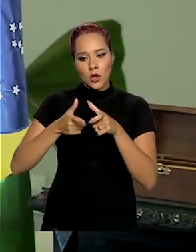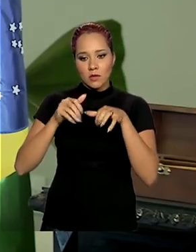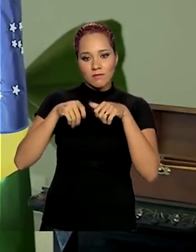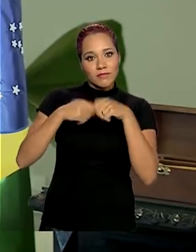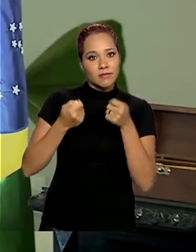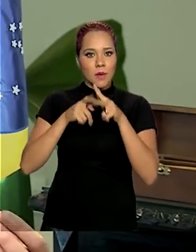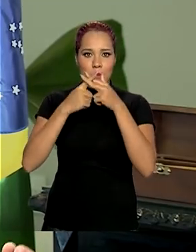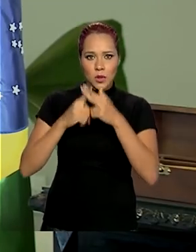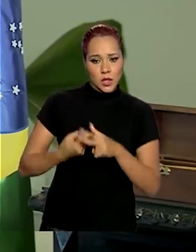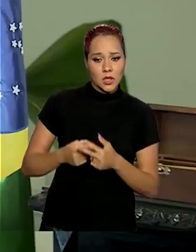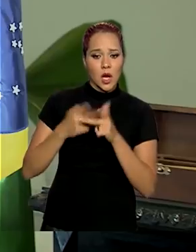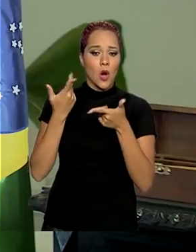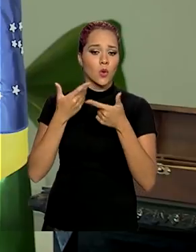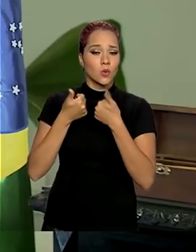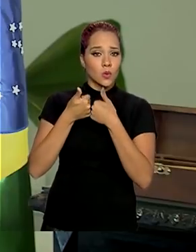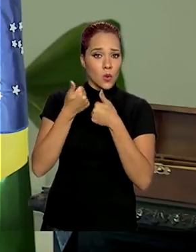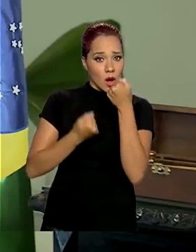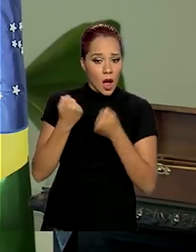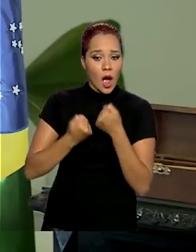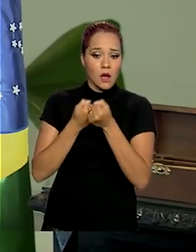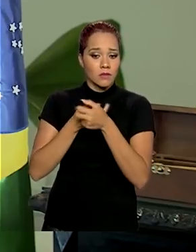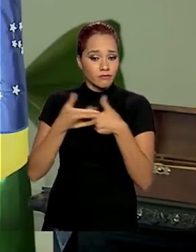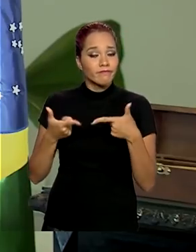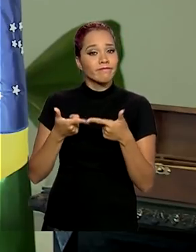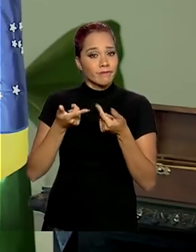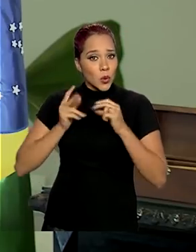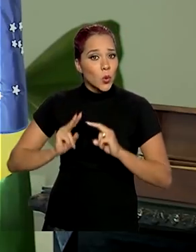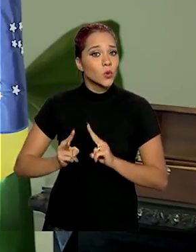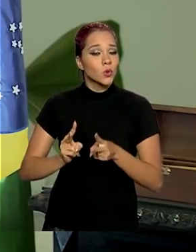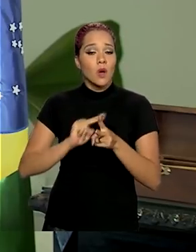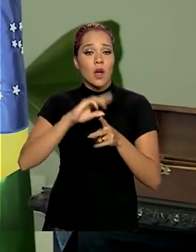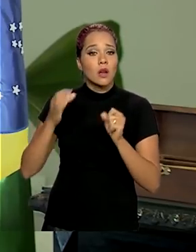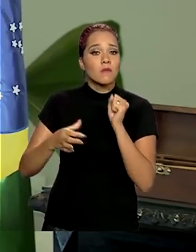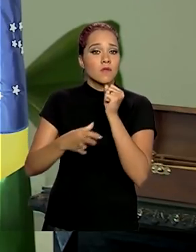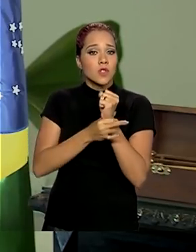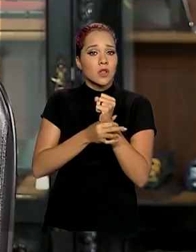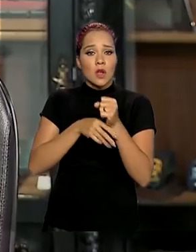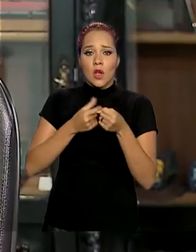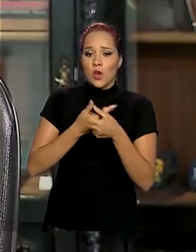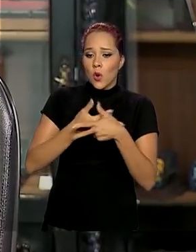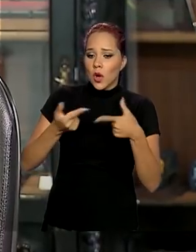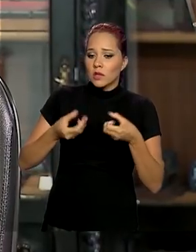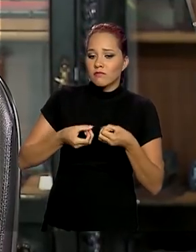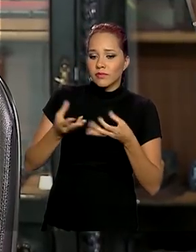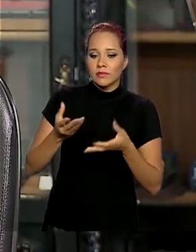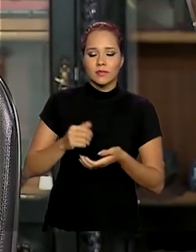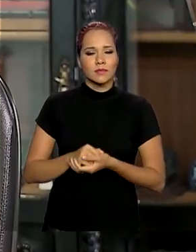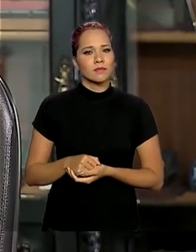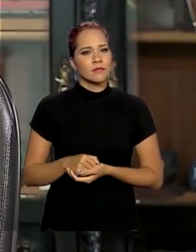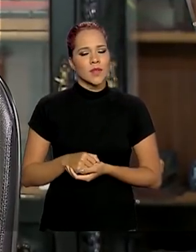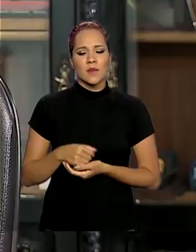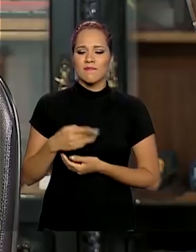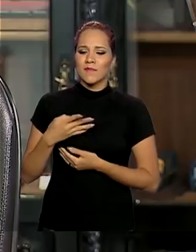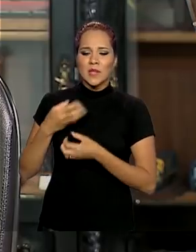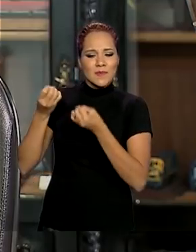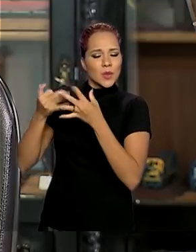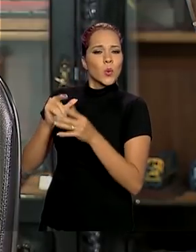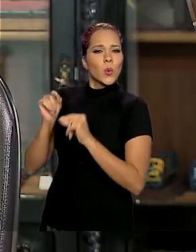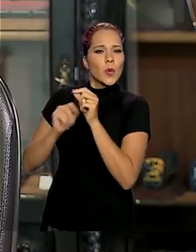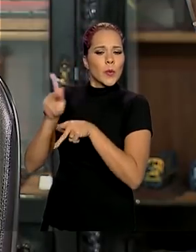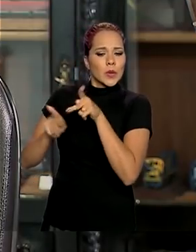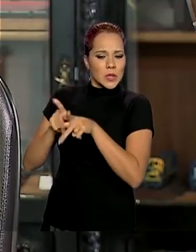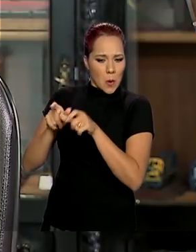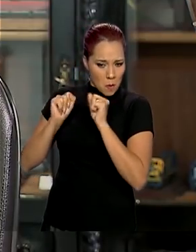do seu equipamento, do seu veículo e continuar, então, garantindo o nosso abastecimento. Ministro, o que o senhor diria para a população?